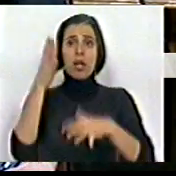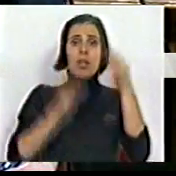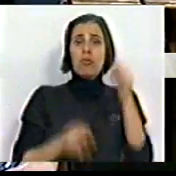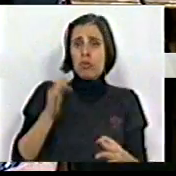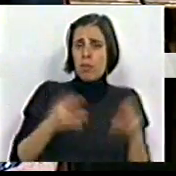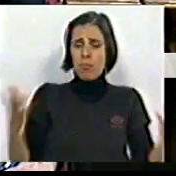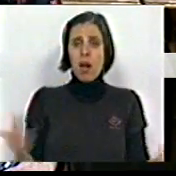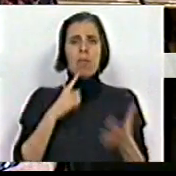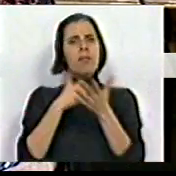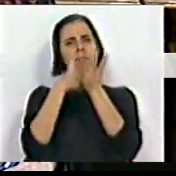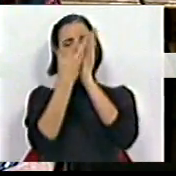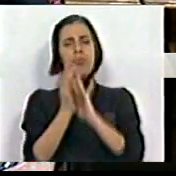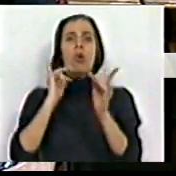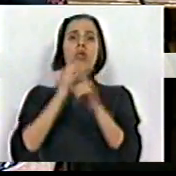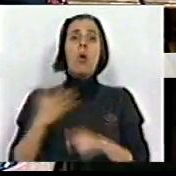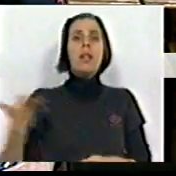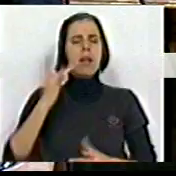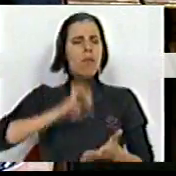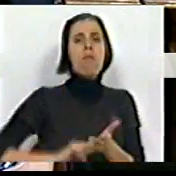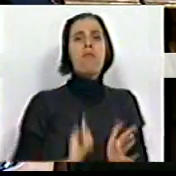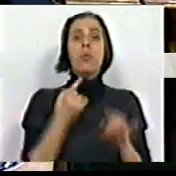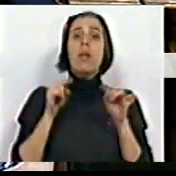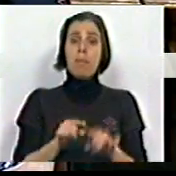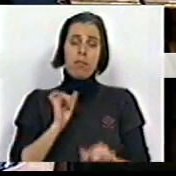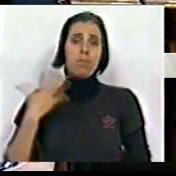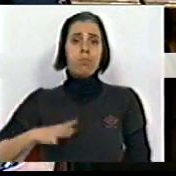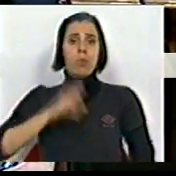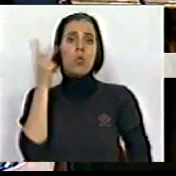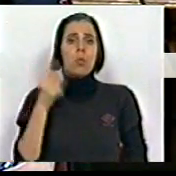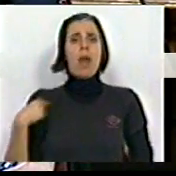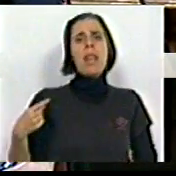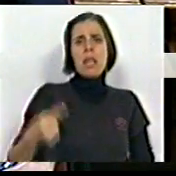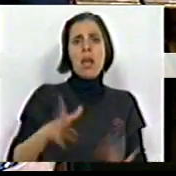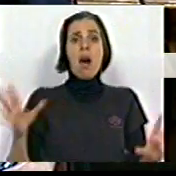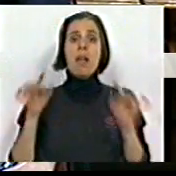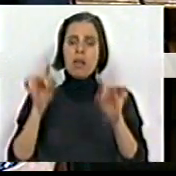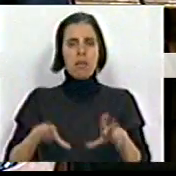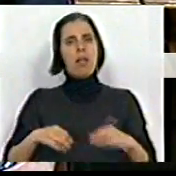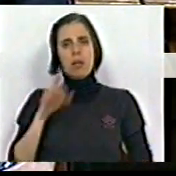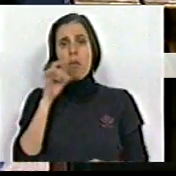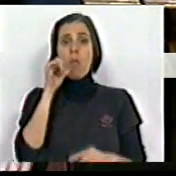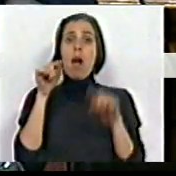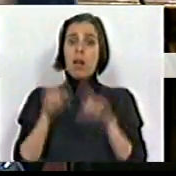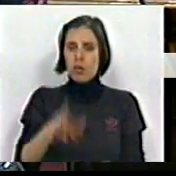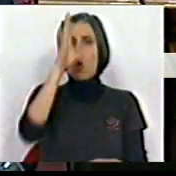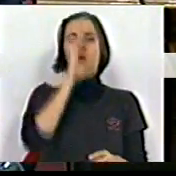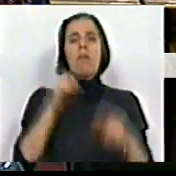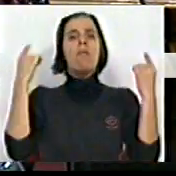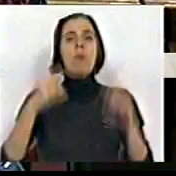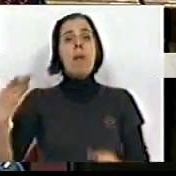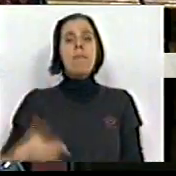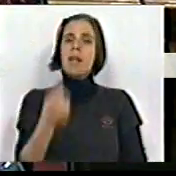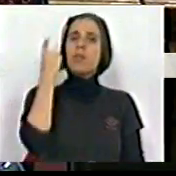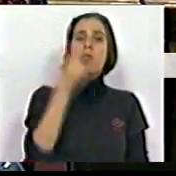tribunais e a um conjunto de outros direitos que são fundamentais à sua sobrevivência diária. E isso é inaceitável e este Governo apenas